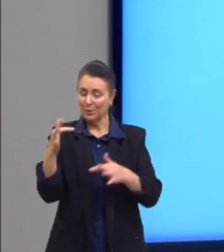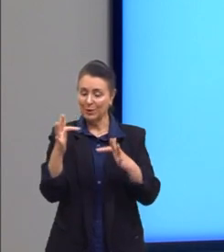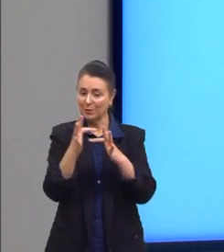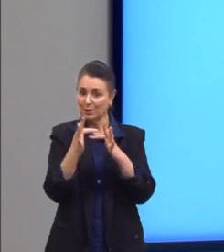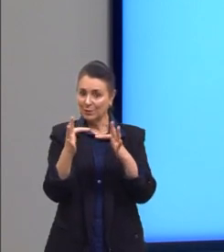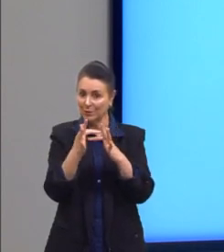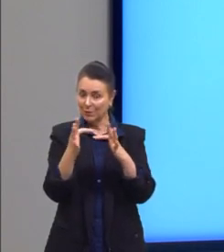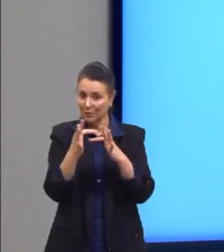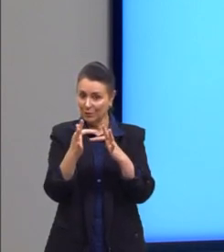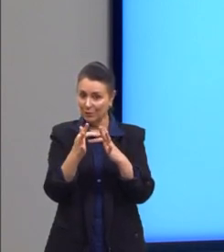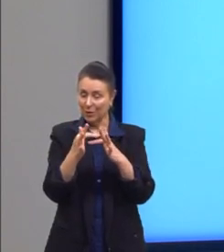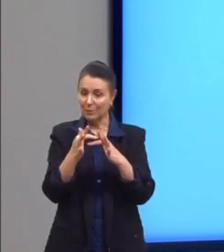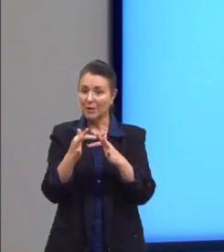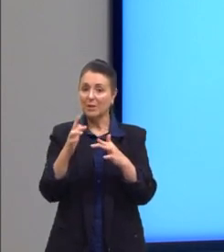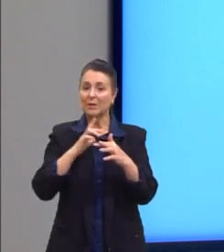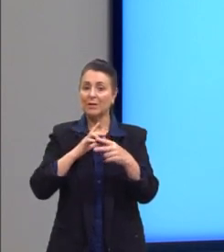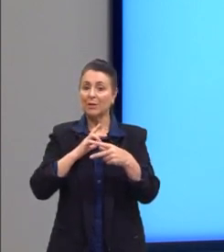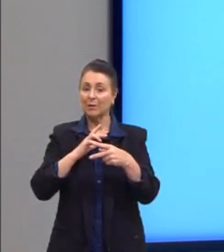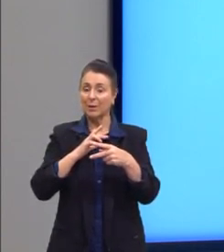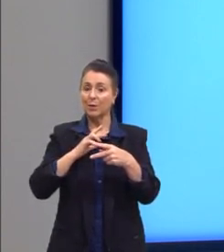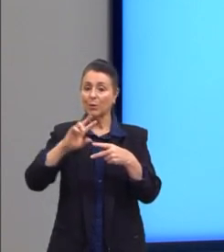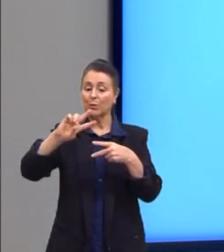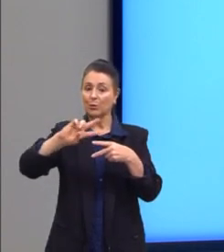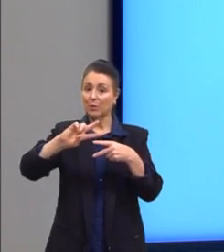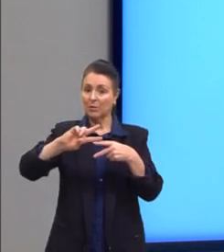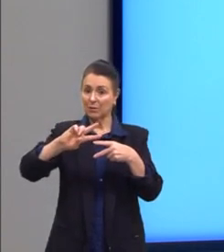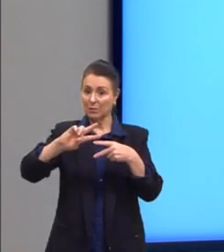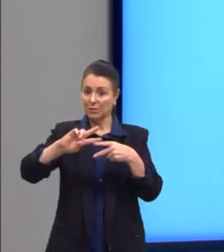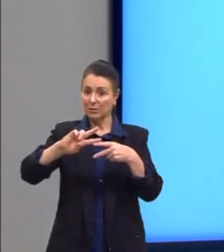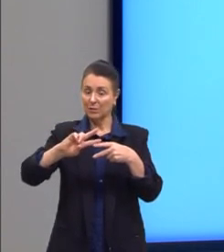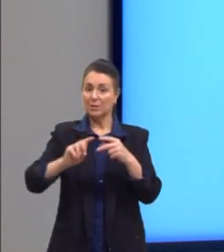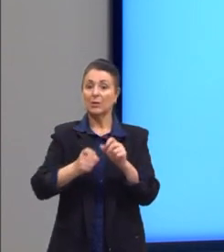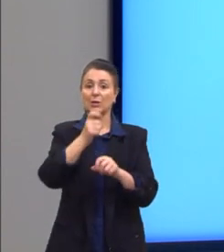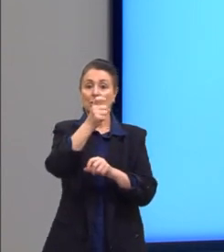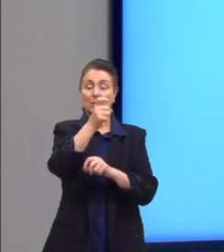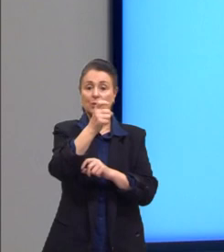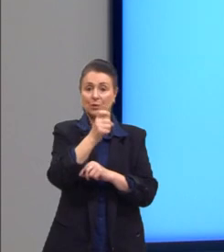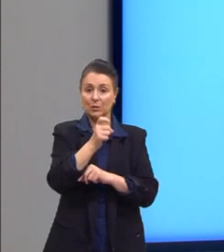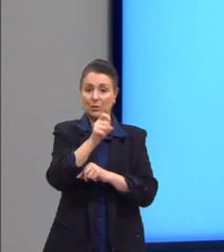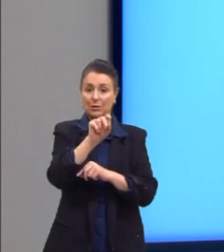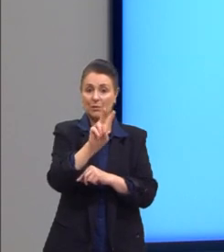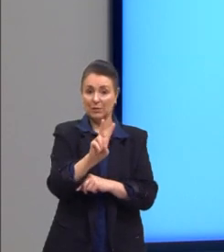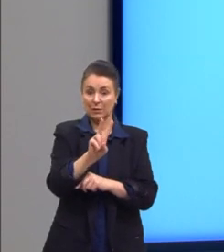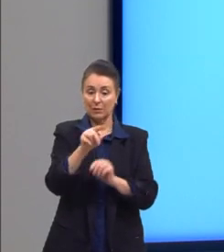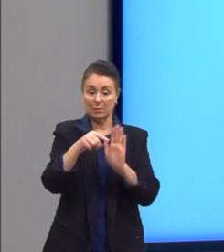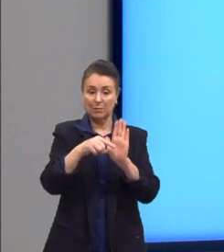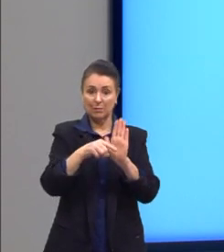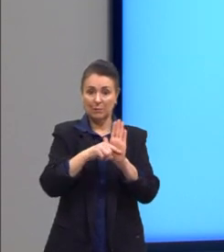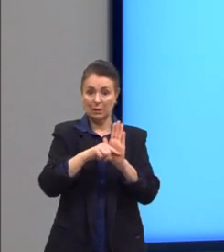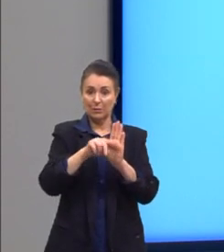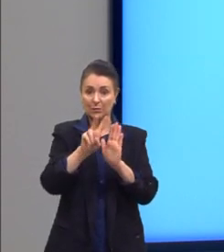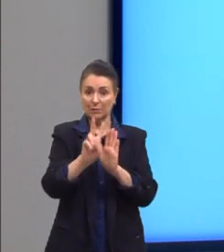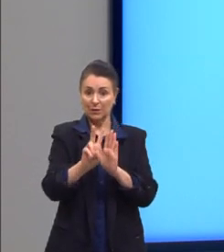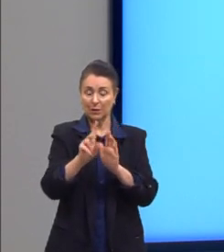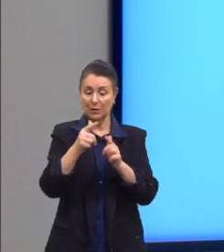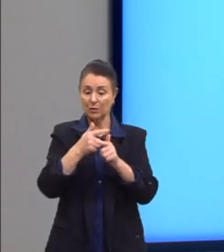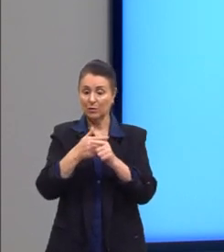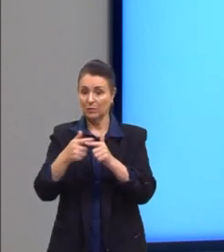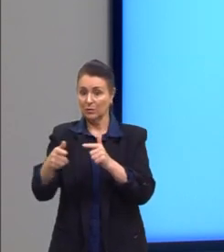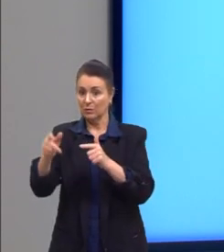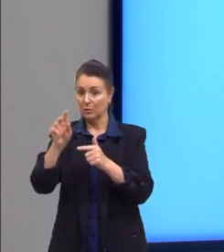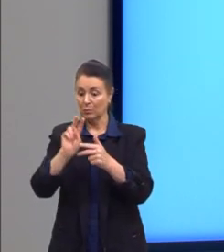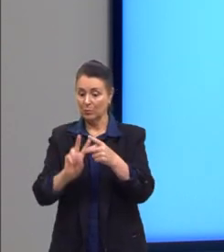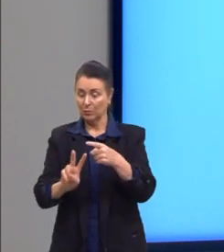envolvem os nossos coeficientes. O X vértice é dado por menos B dividido por 2A